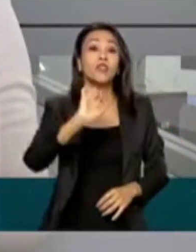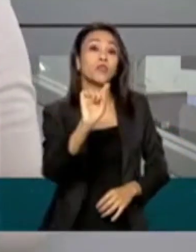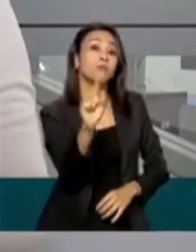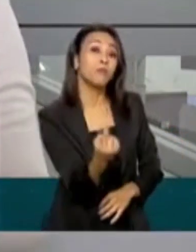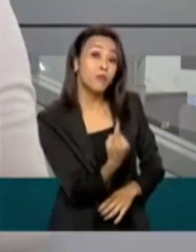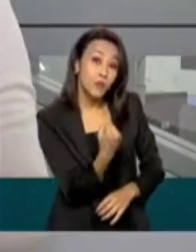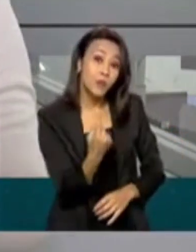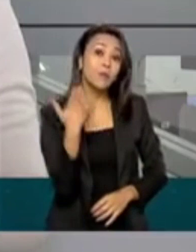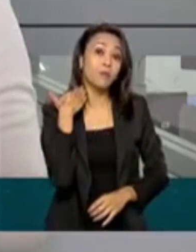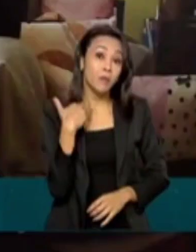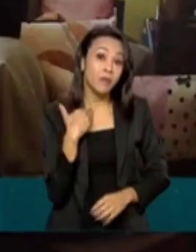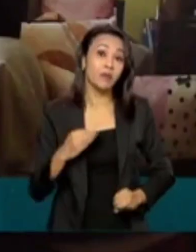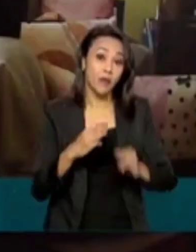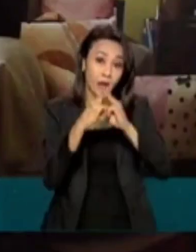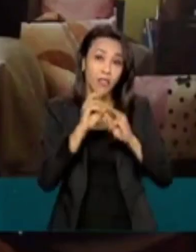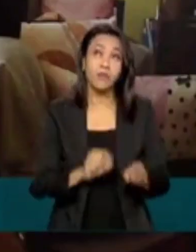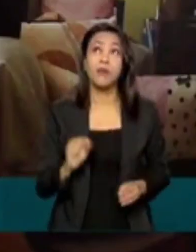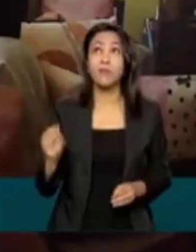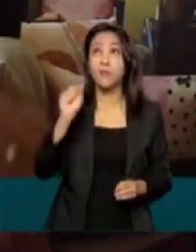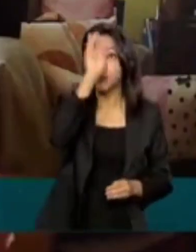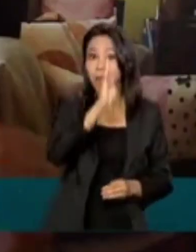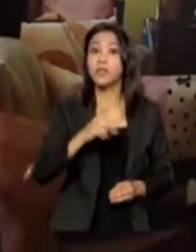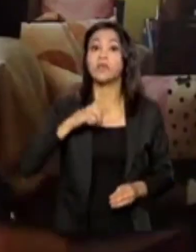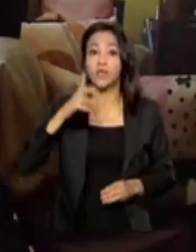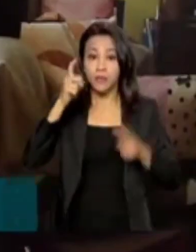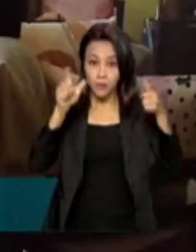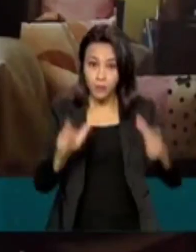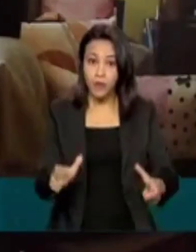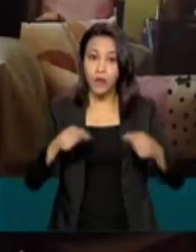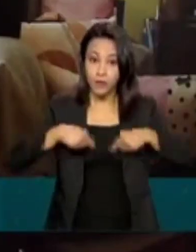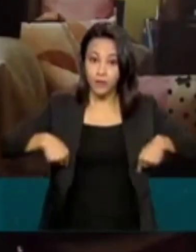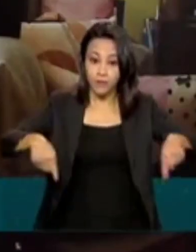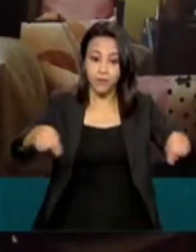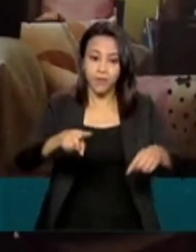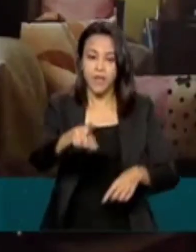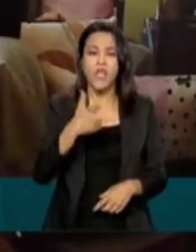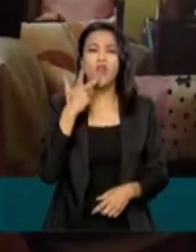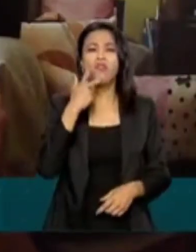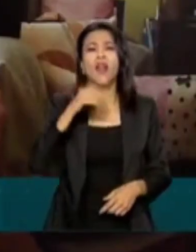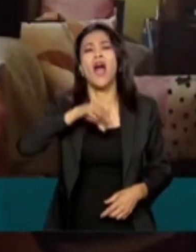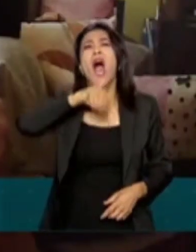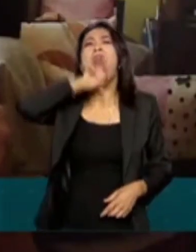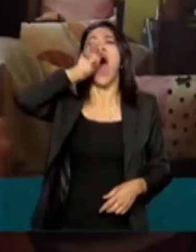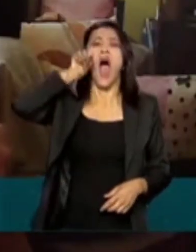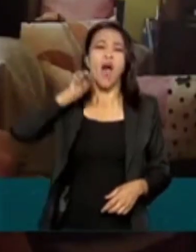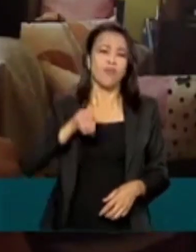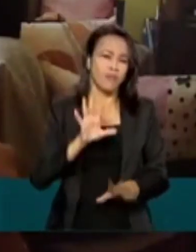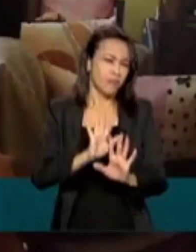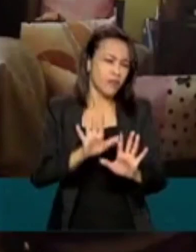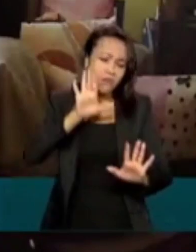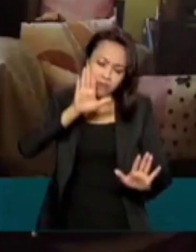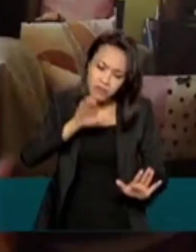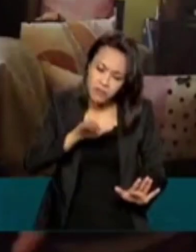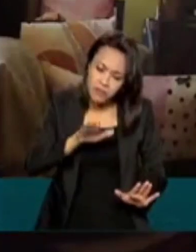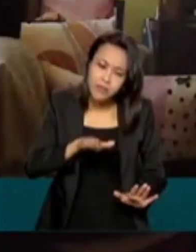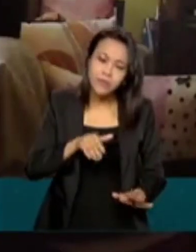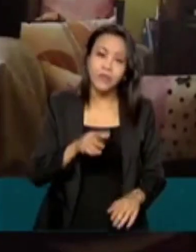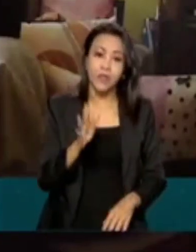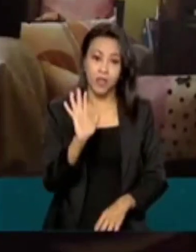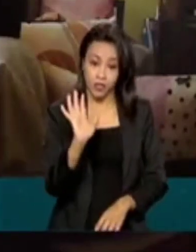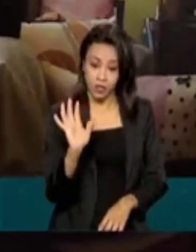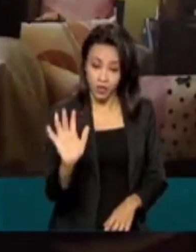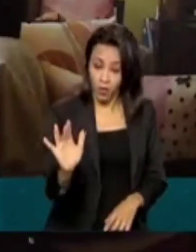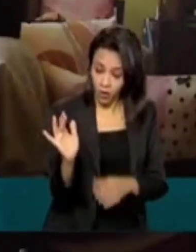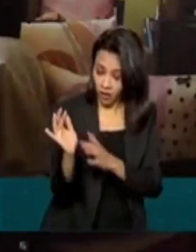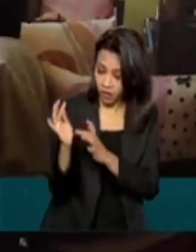banco em todo o país. Lembrar de não falar num tom muito alto com eles, o toque às vezes